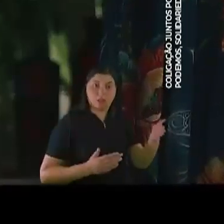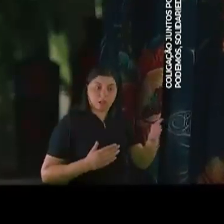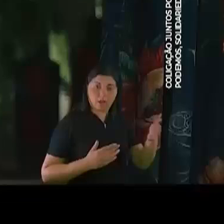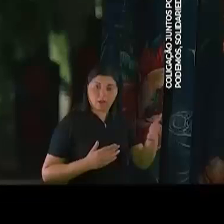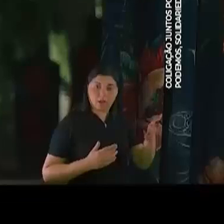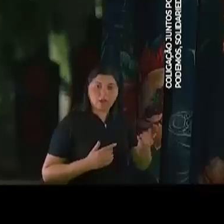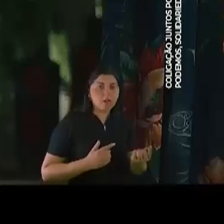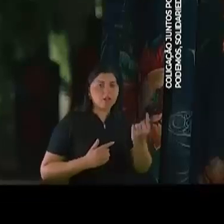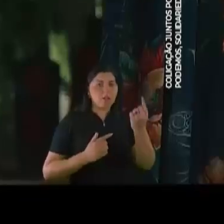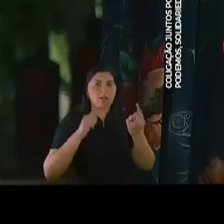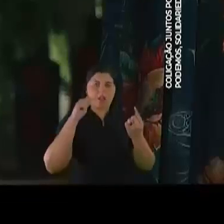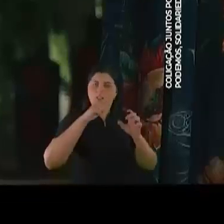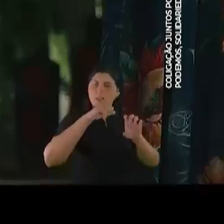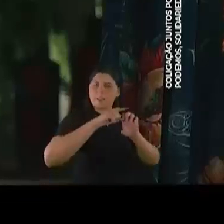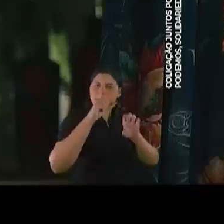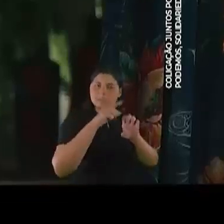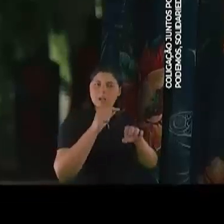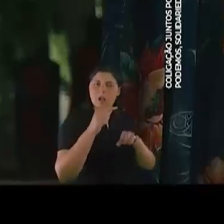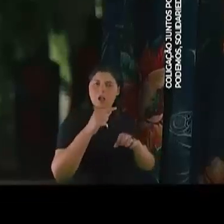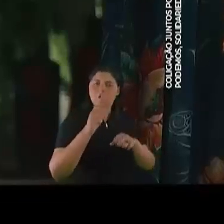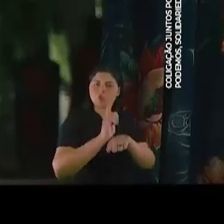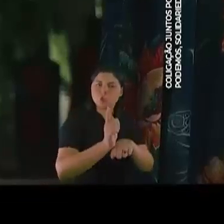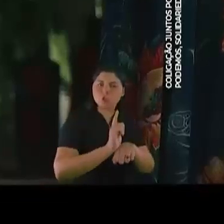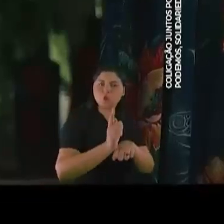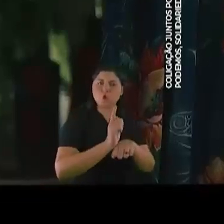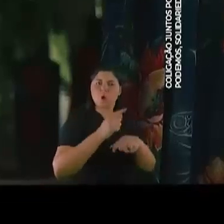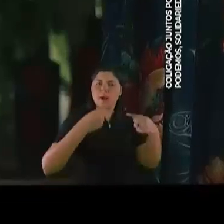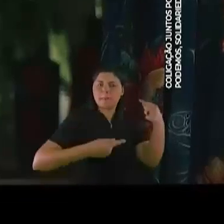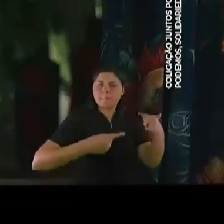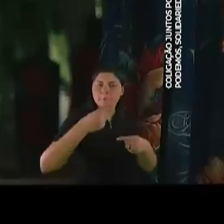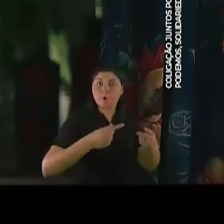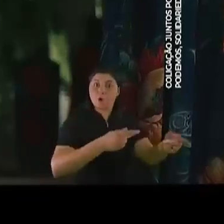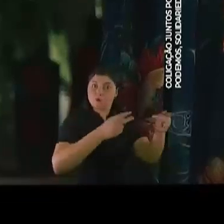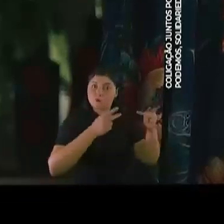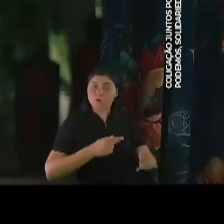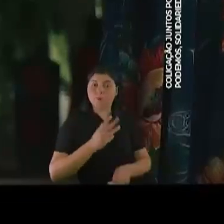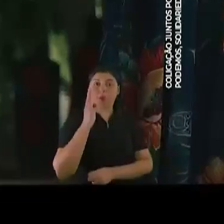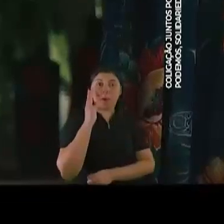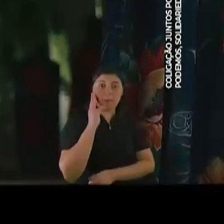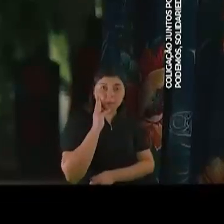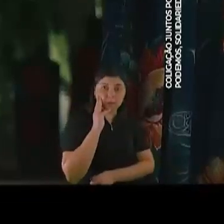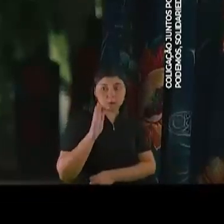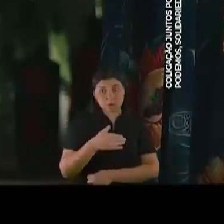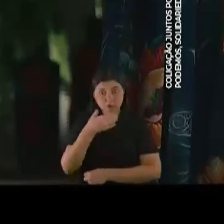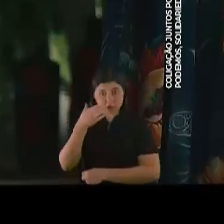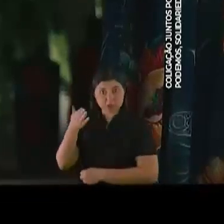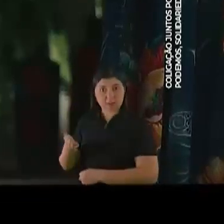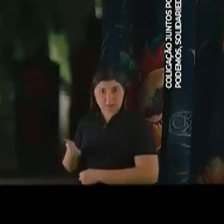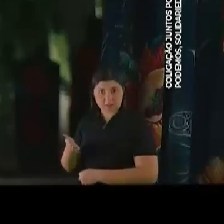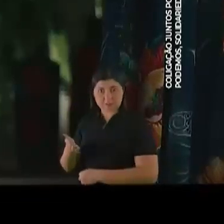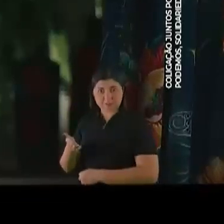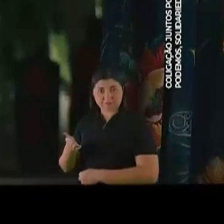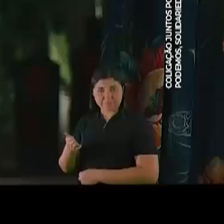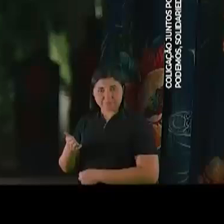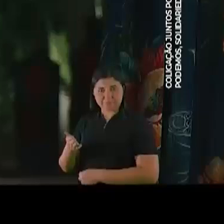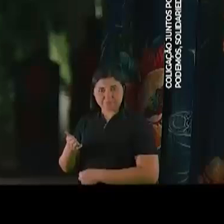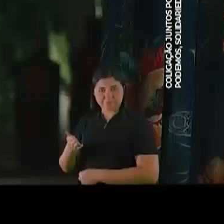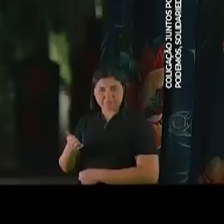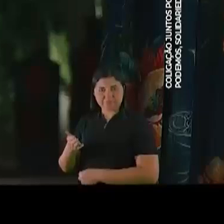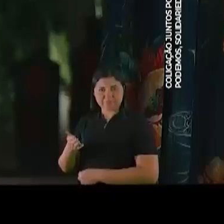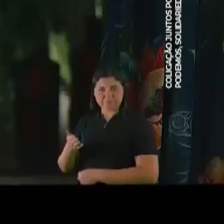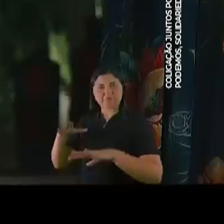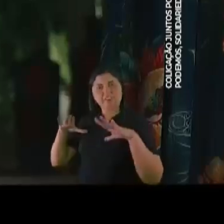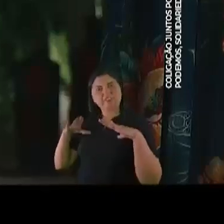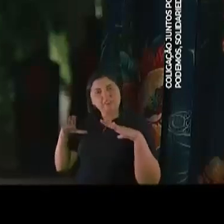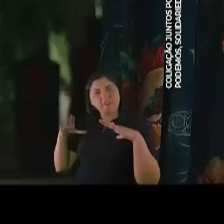Do lado de cá, o empredário, o gestor na política, convidado por Mauro Mendes. Do lado de lá,